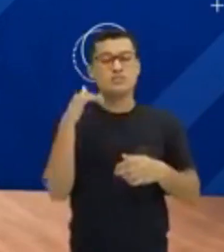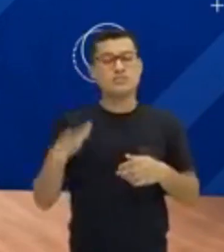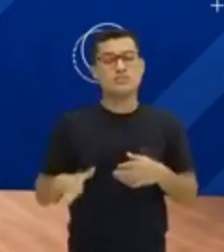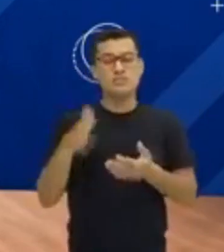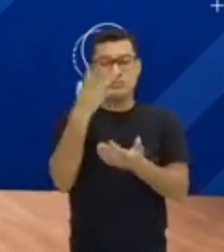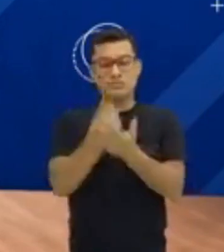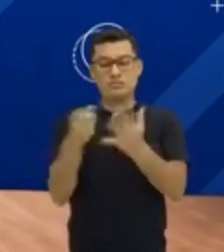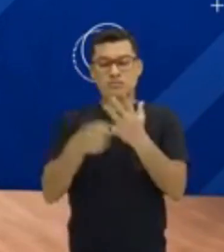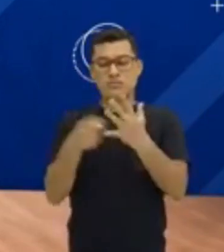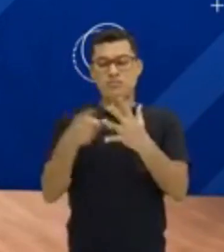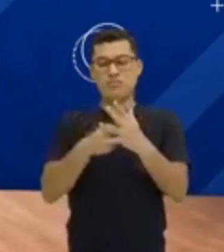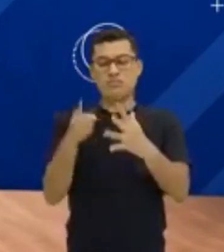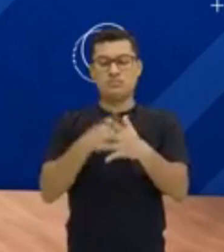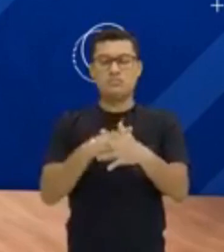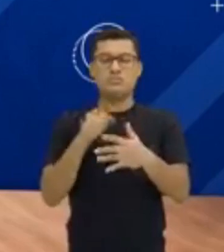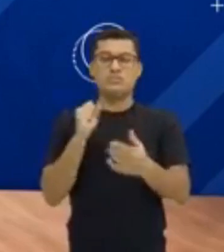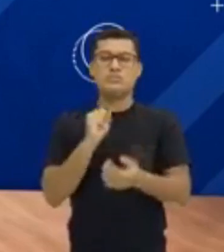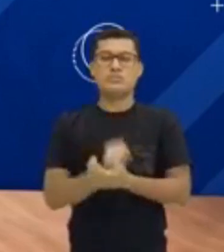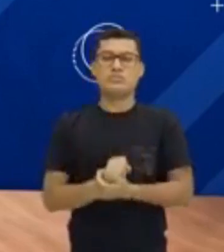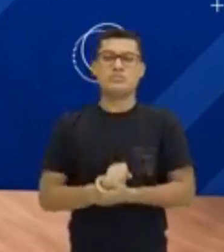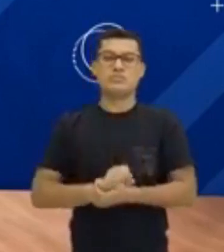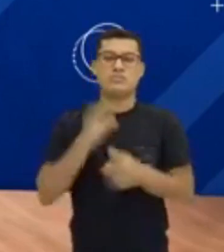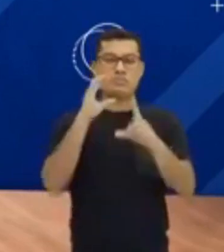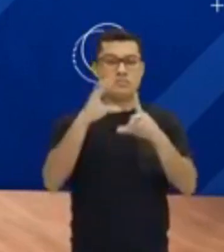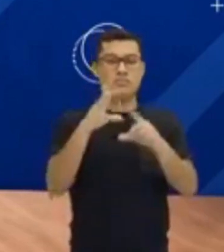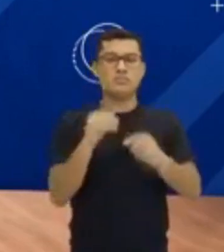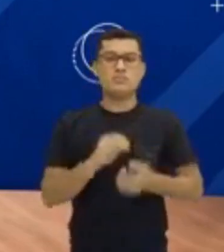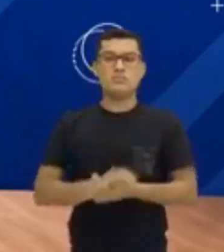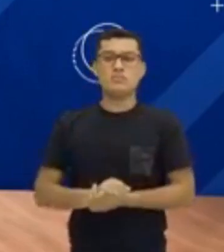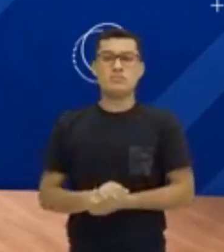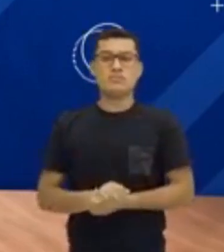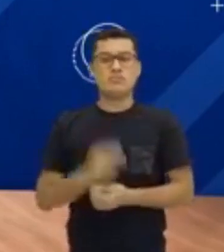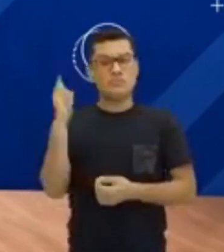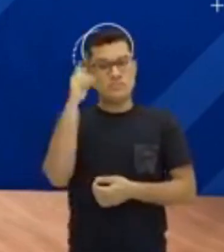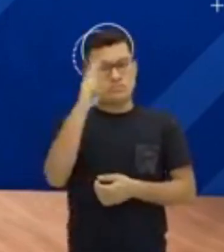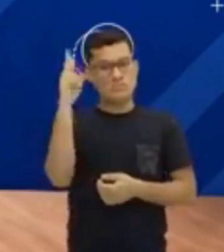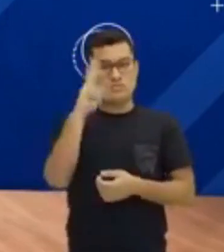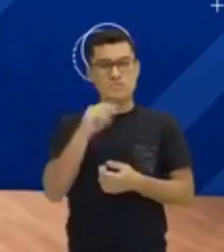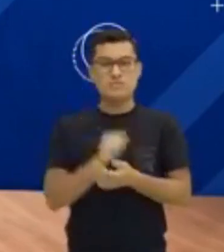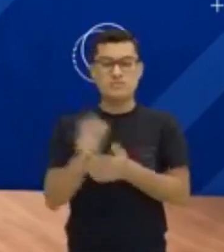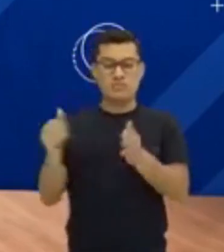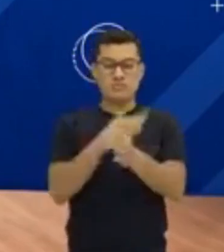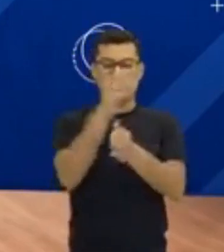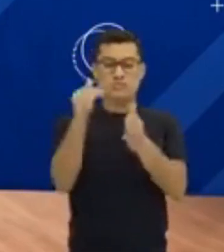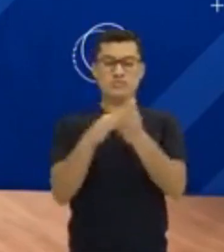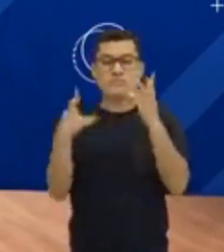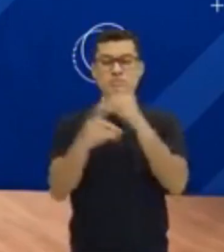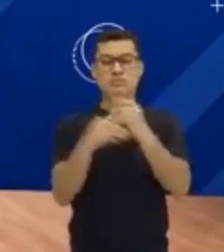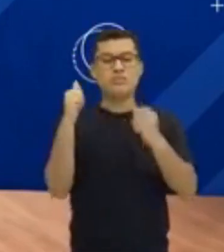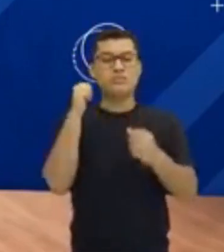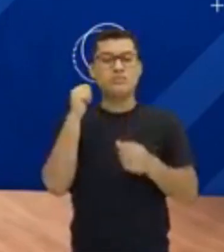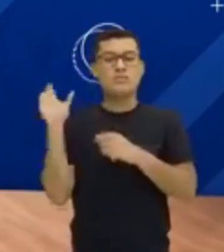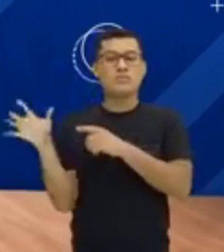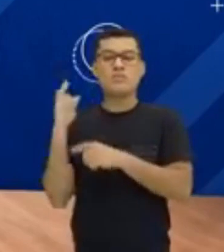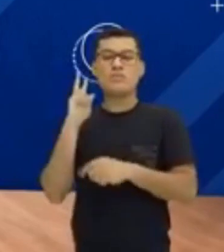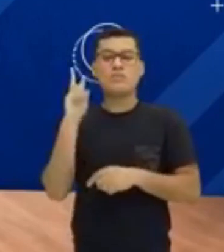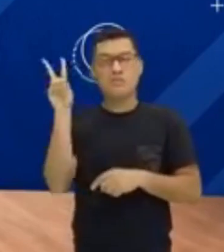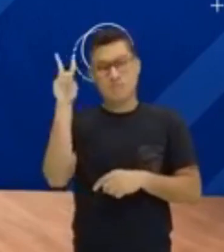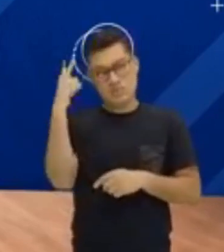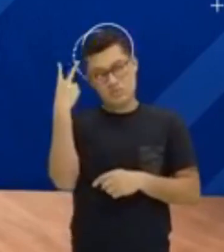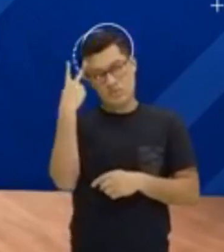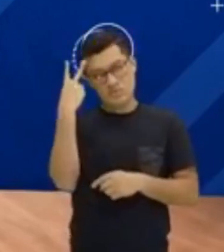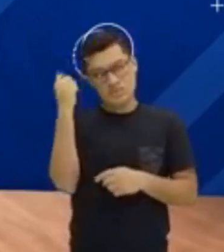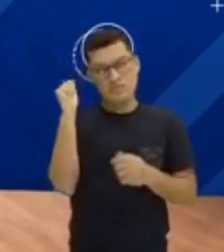baixando o aplicativo Cultura Rede de Comunicação. Lembre-se, nossos encontros são de segunda a sexta-feira,